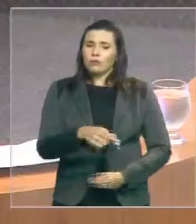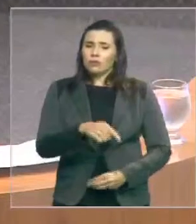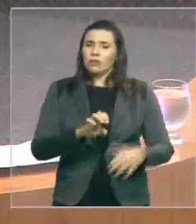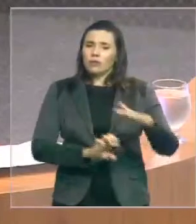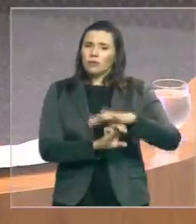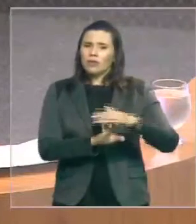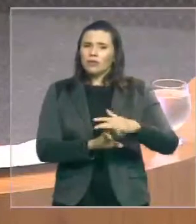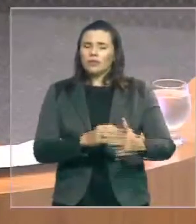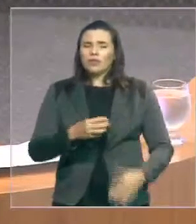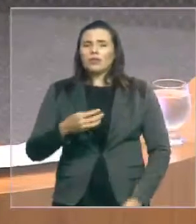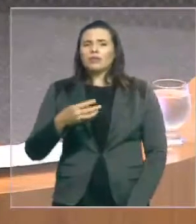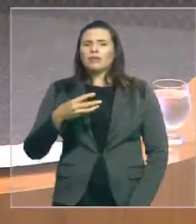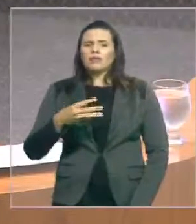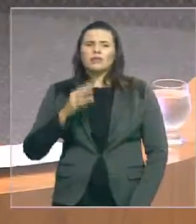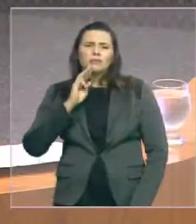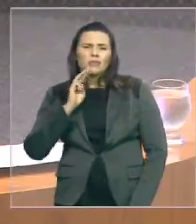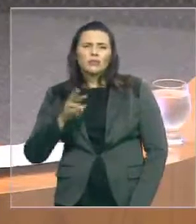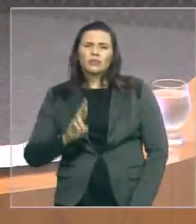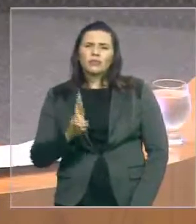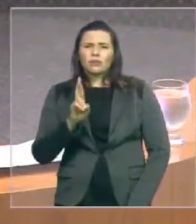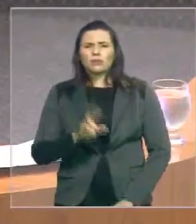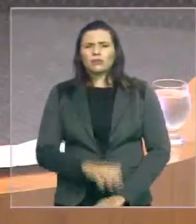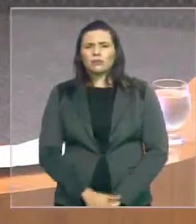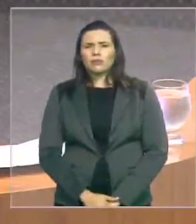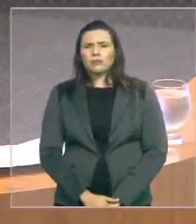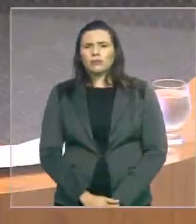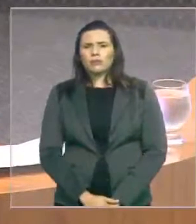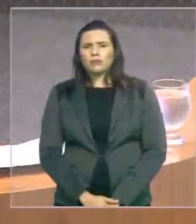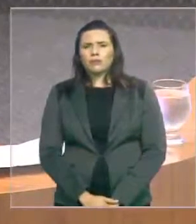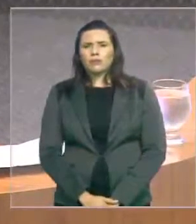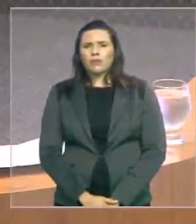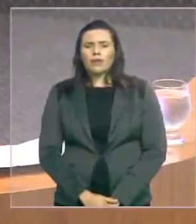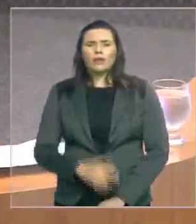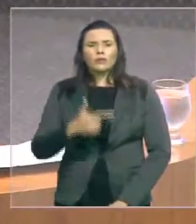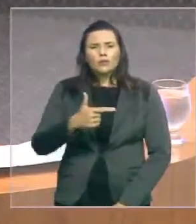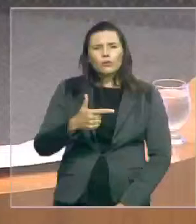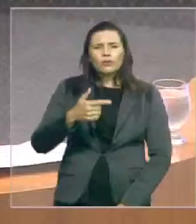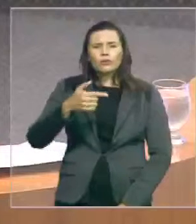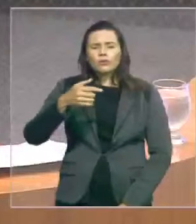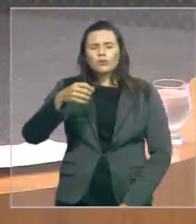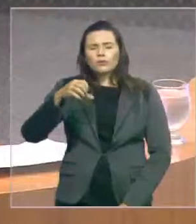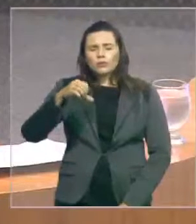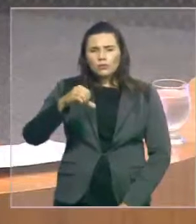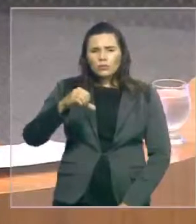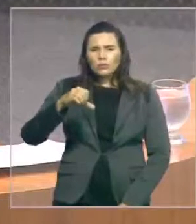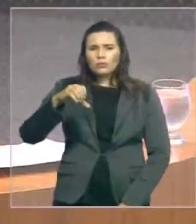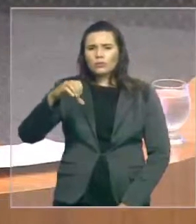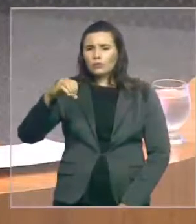.339,95, do total de 2.900.000.